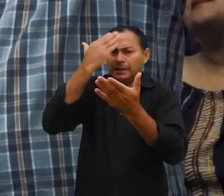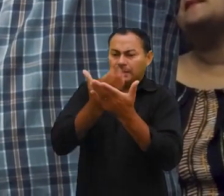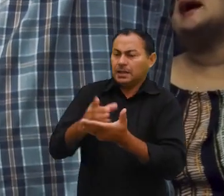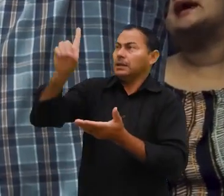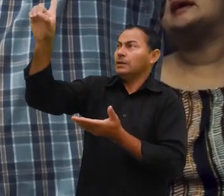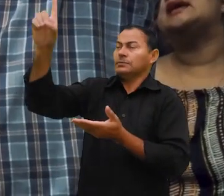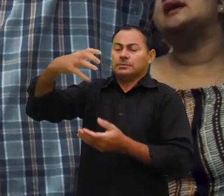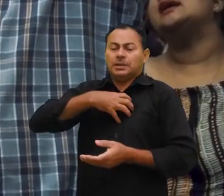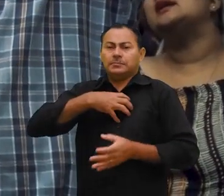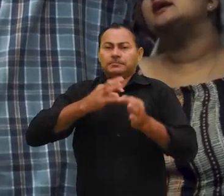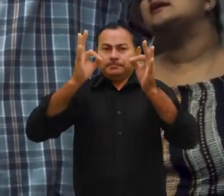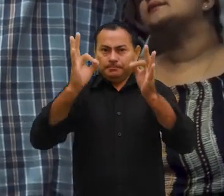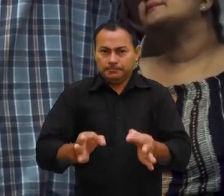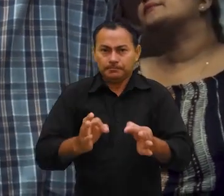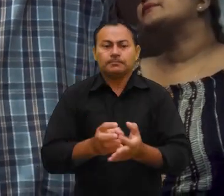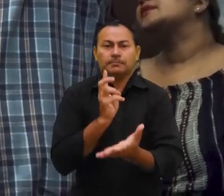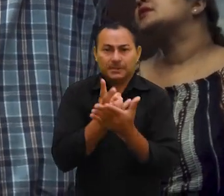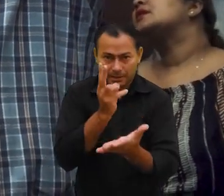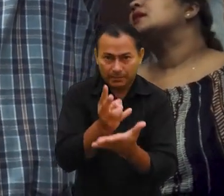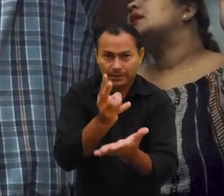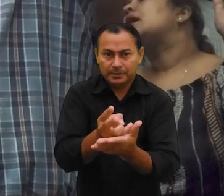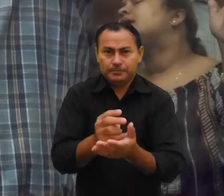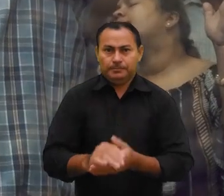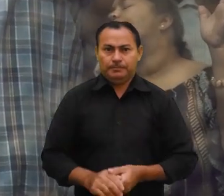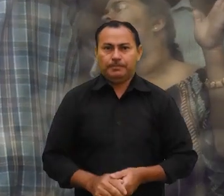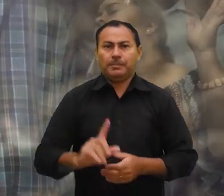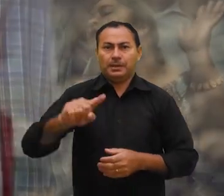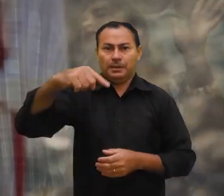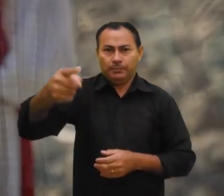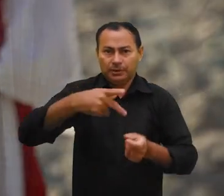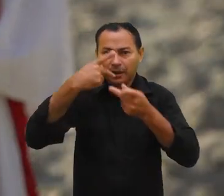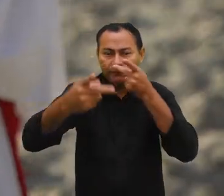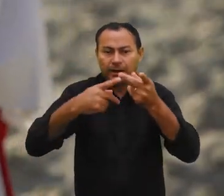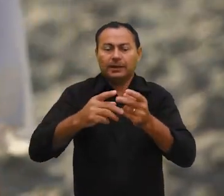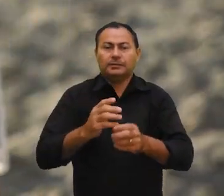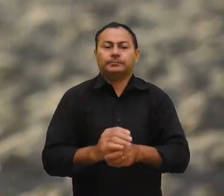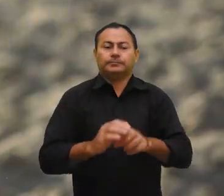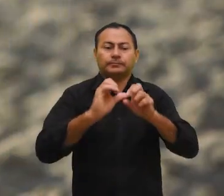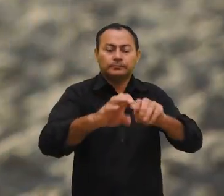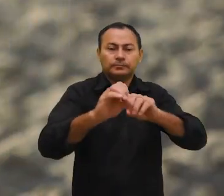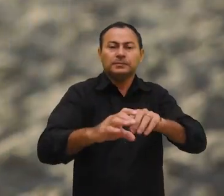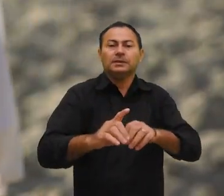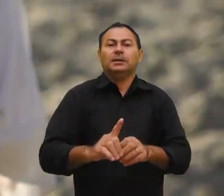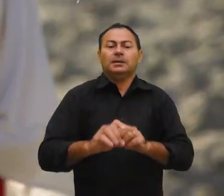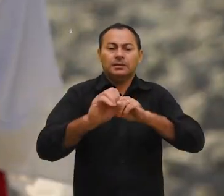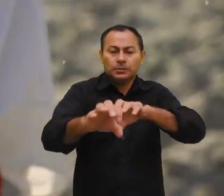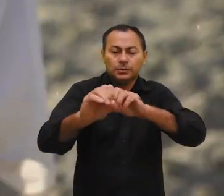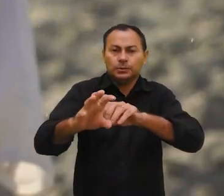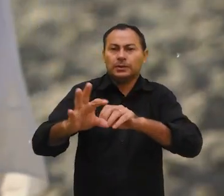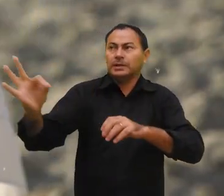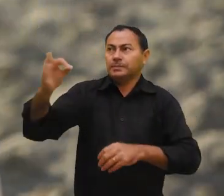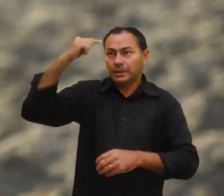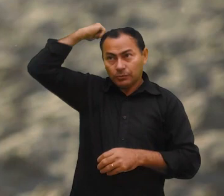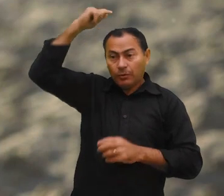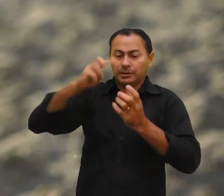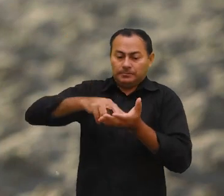de maneira disciplinada e constante. Depois de falar sobre as disciplinas espirituais que sustentam